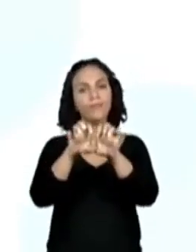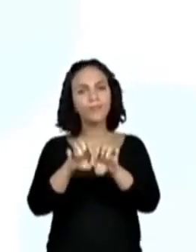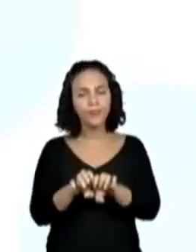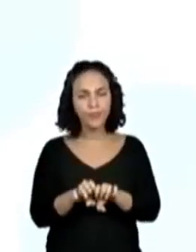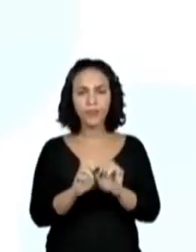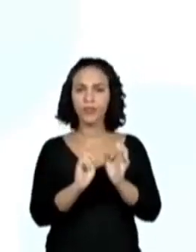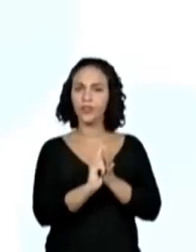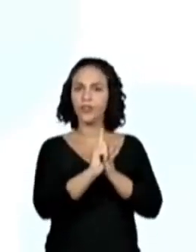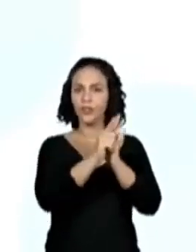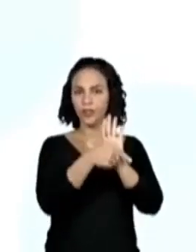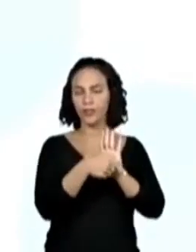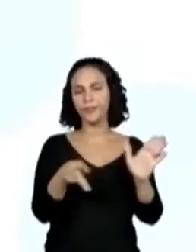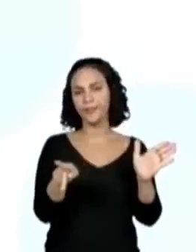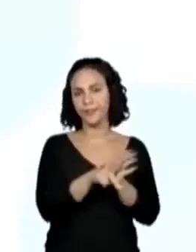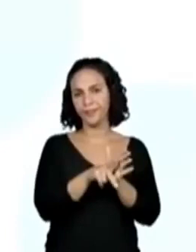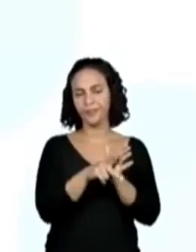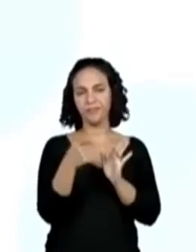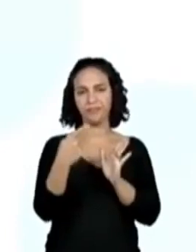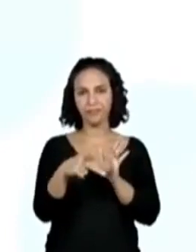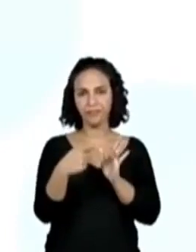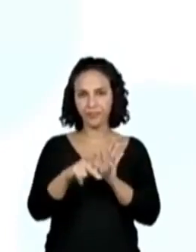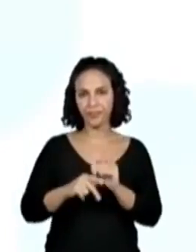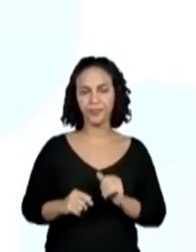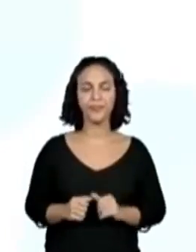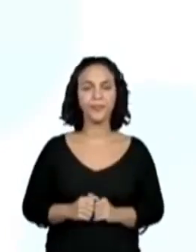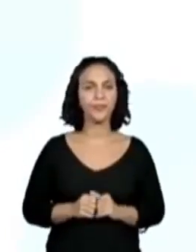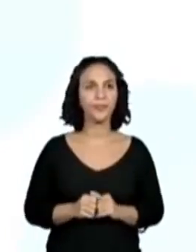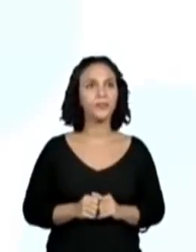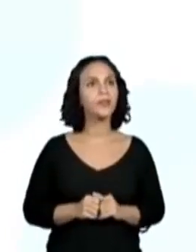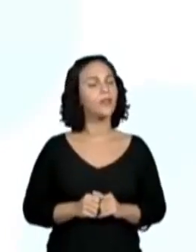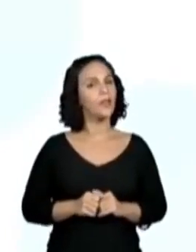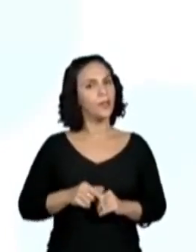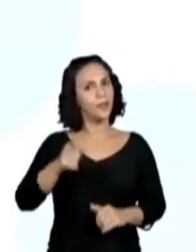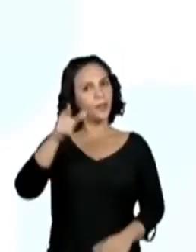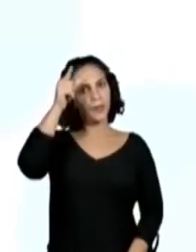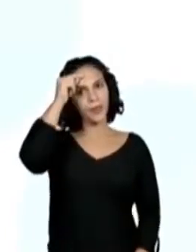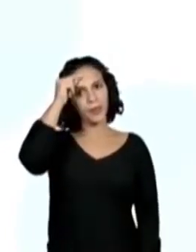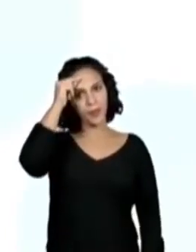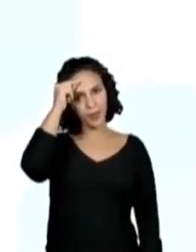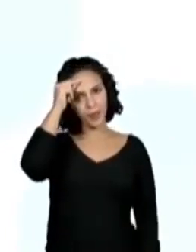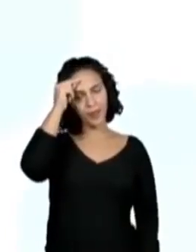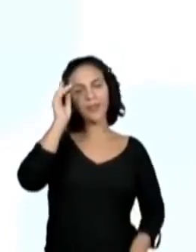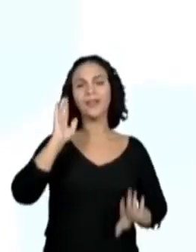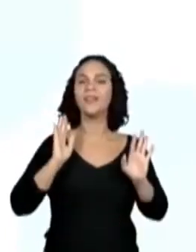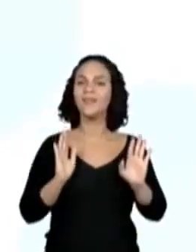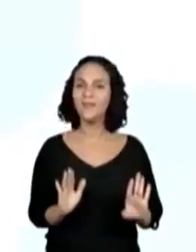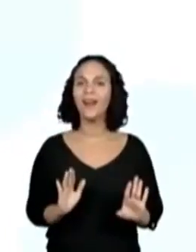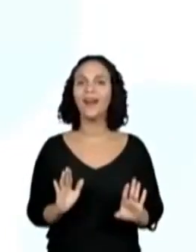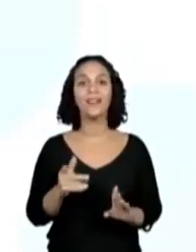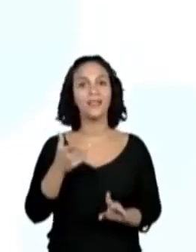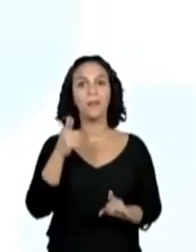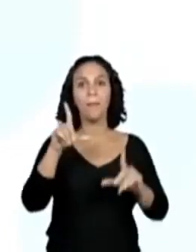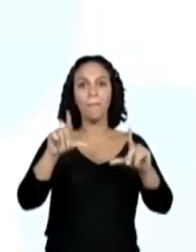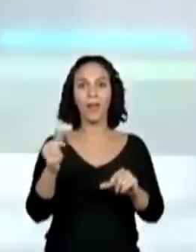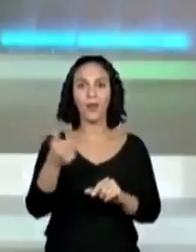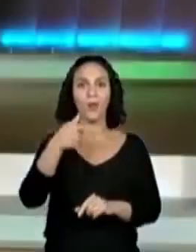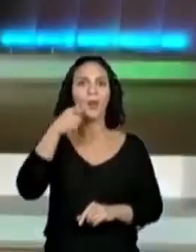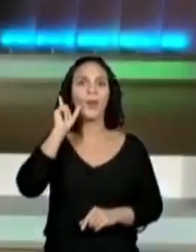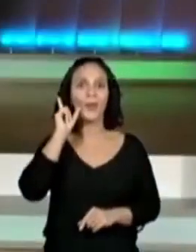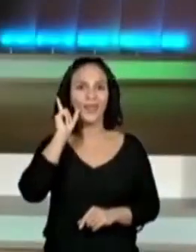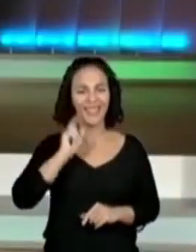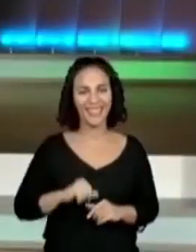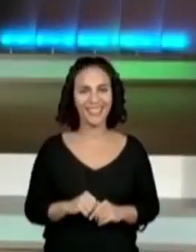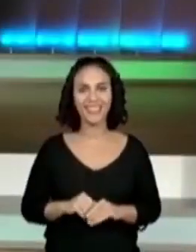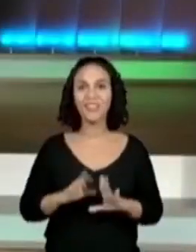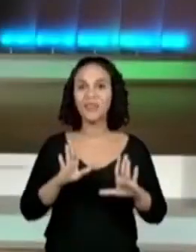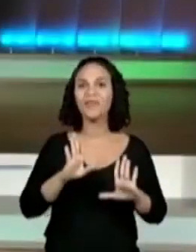composicional e o estilo do gênero. Ufa! Bastante, mas foram menos habilidades que ontem, hein? E a galera